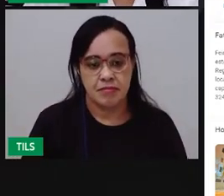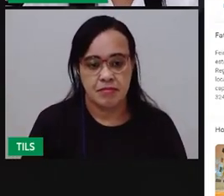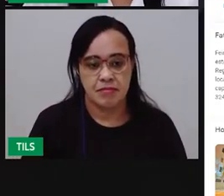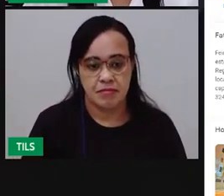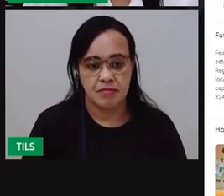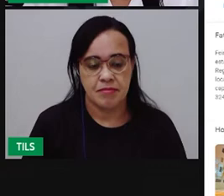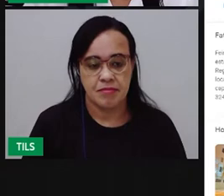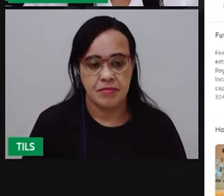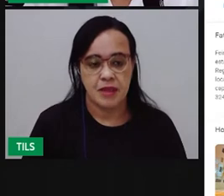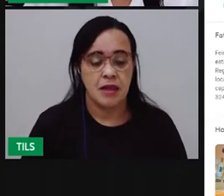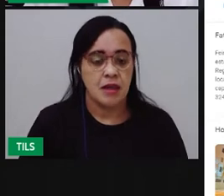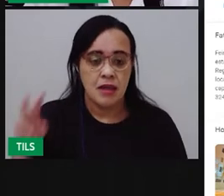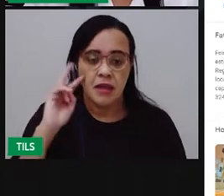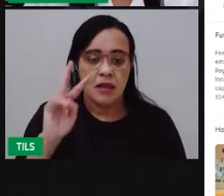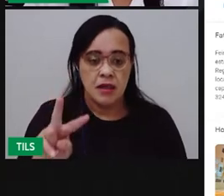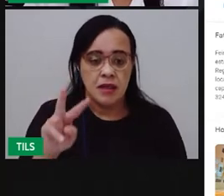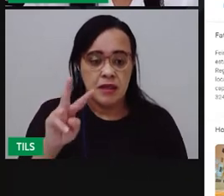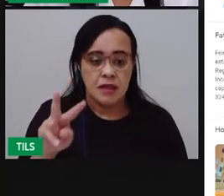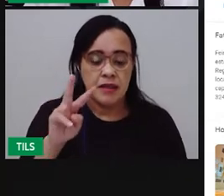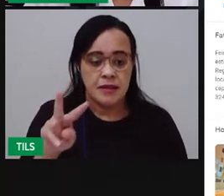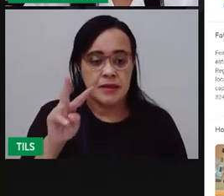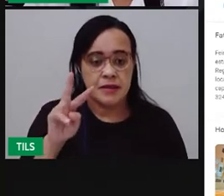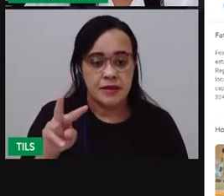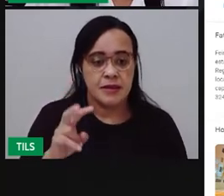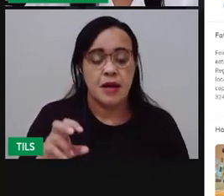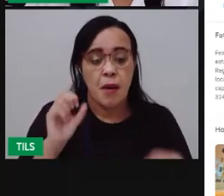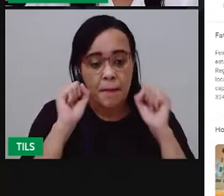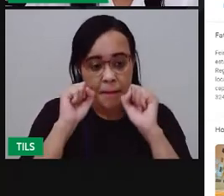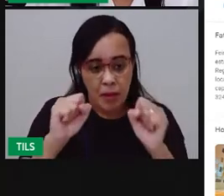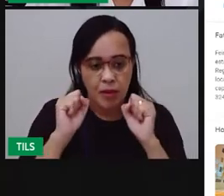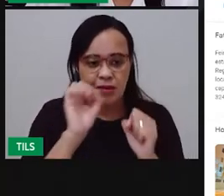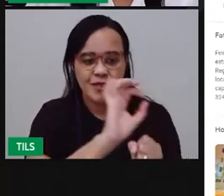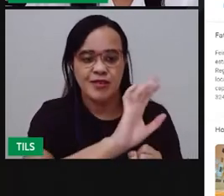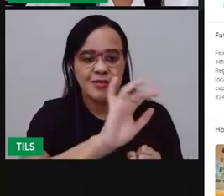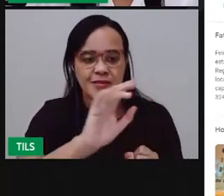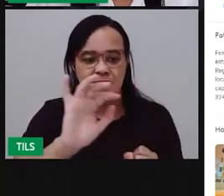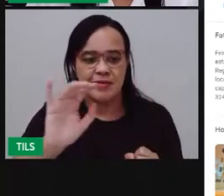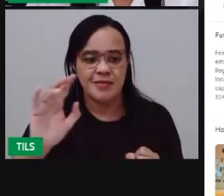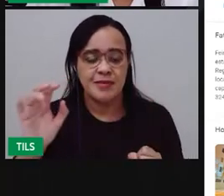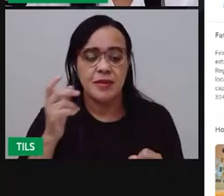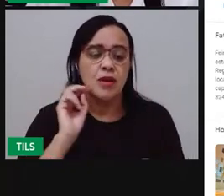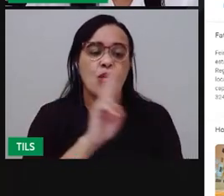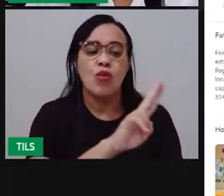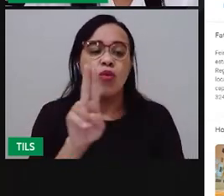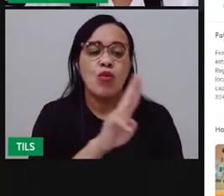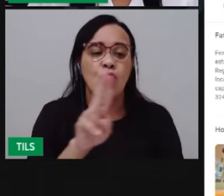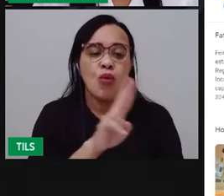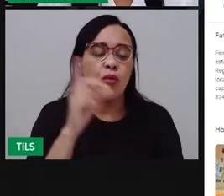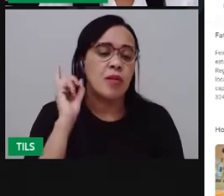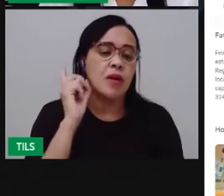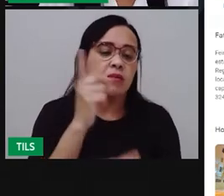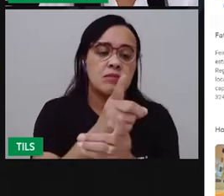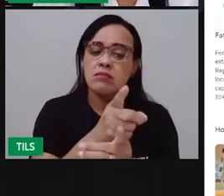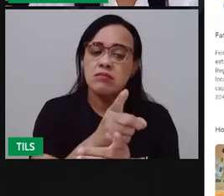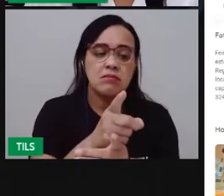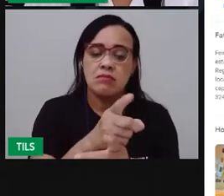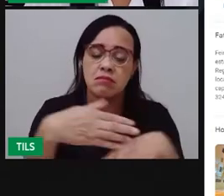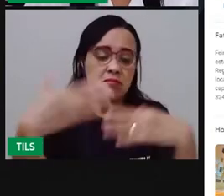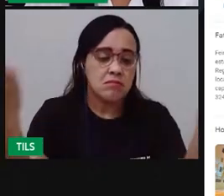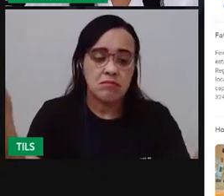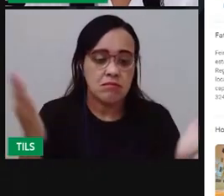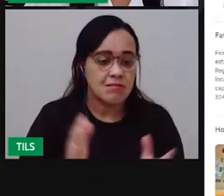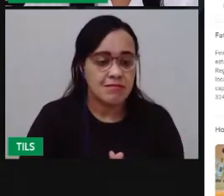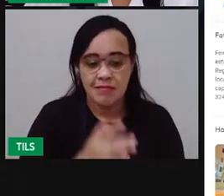aplicativo, no navegador, onde você pode digitar um lugar que você quer ir aqui em Feira de Santana.